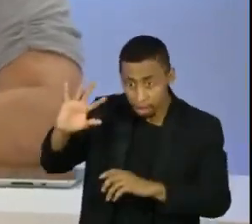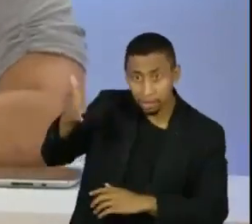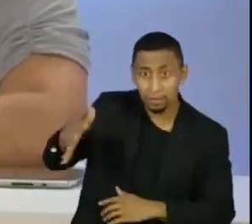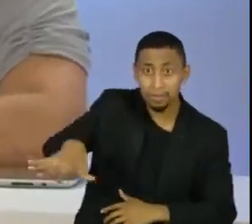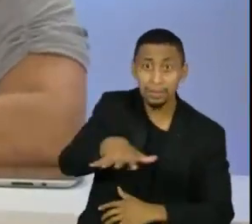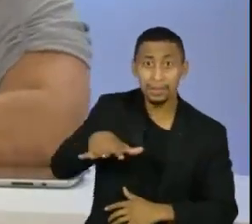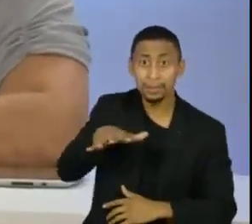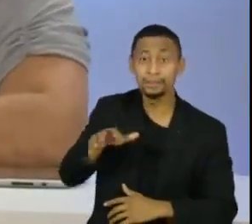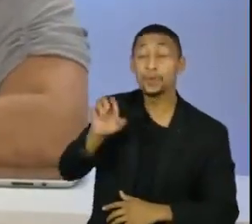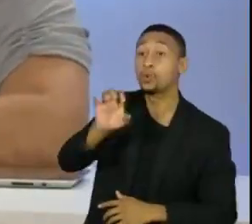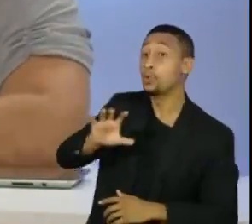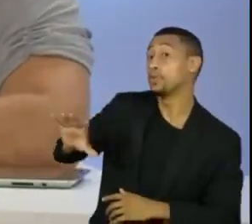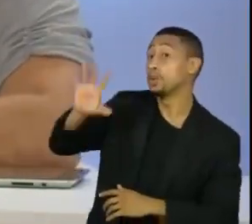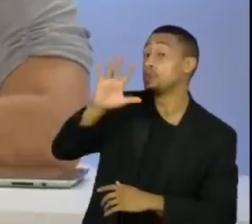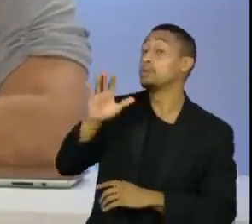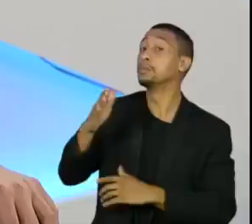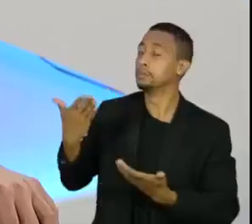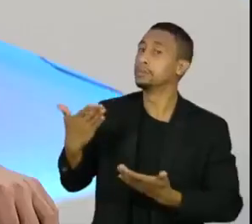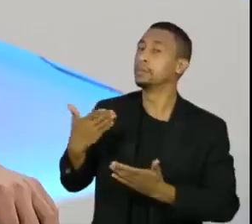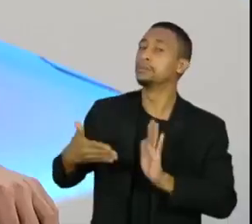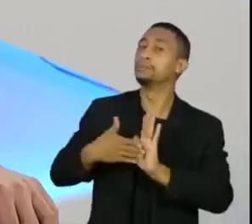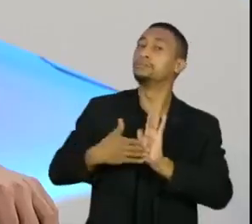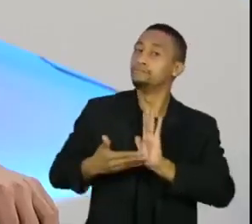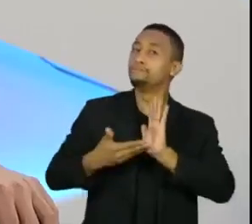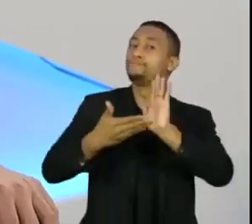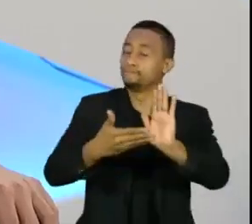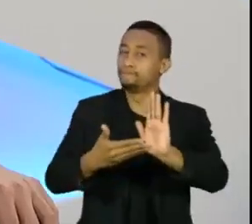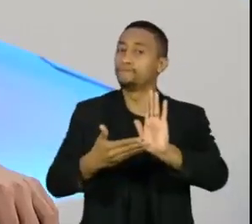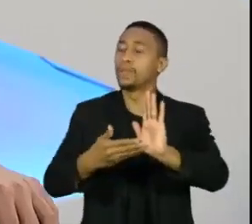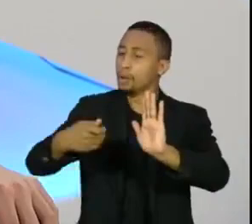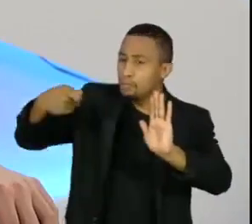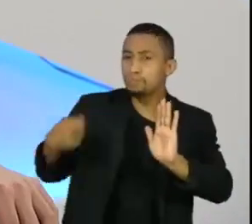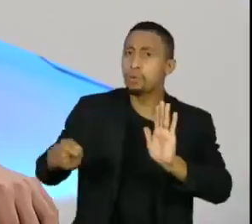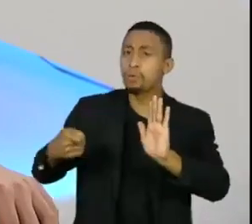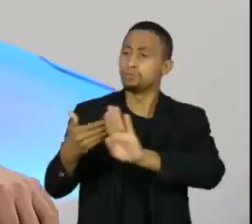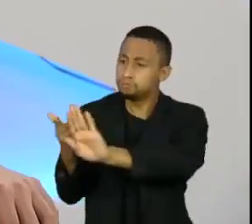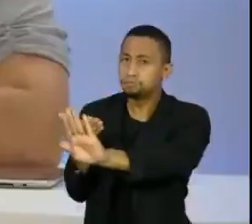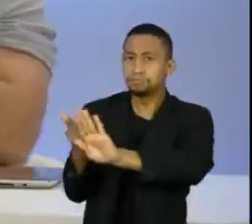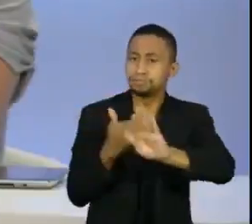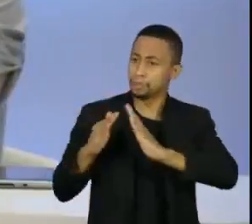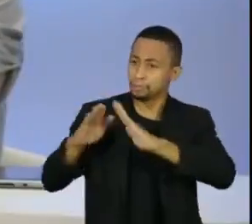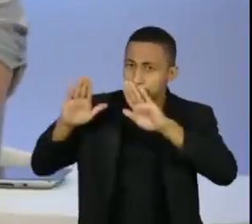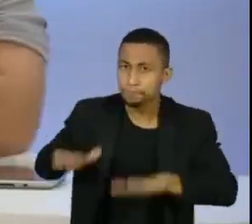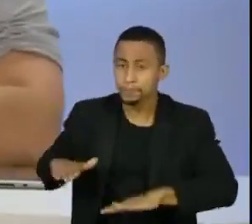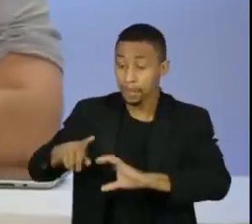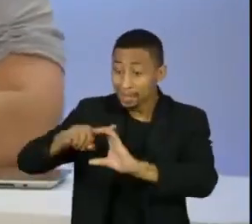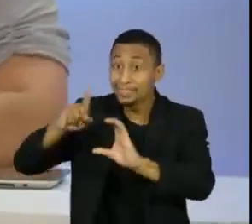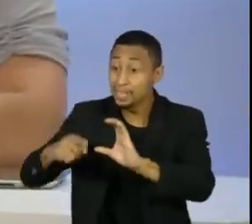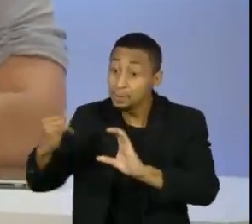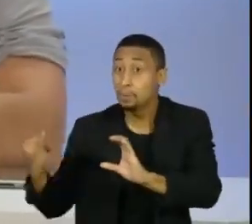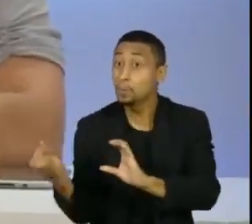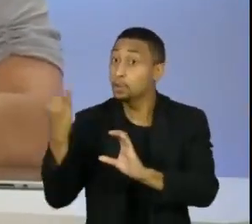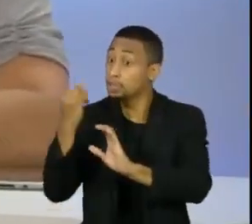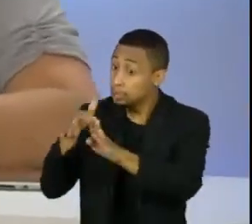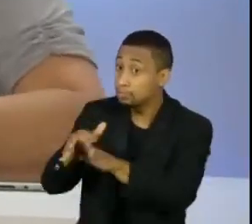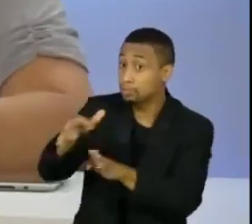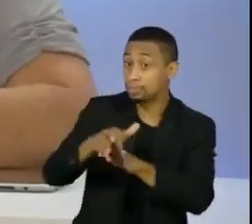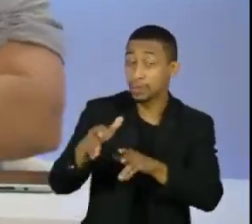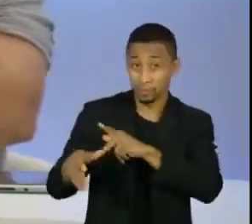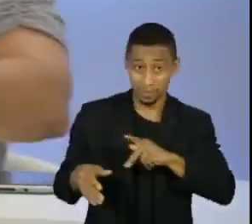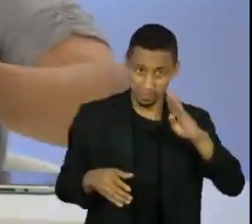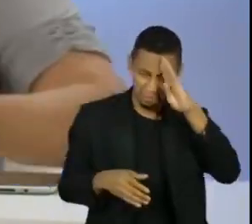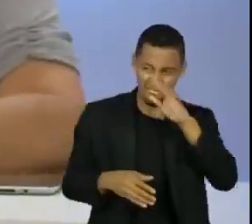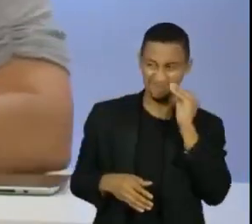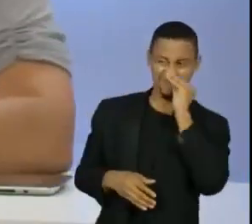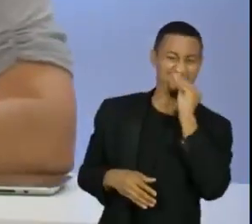governadores pregam a necessidade de isolamento social, de observação da ciência e o presidente da República vai na contramão, a